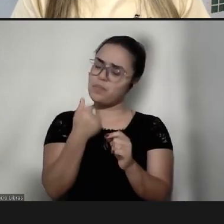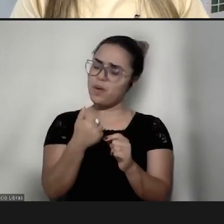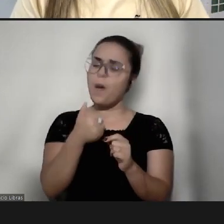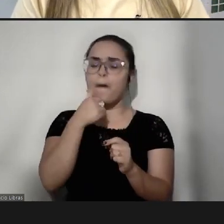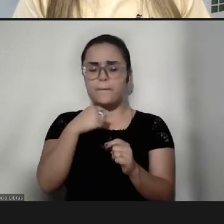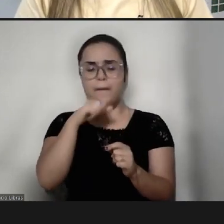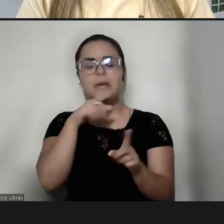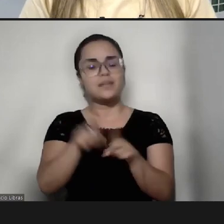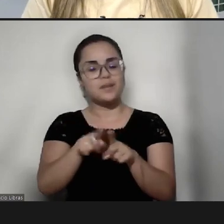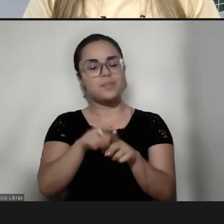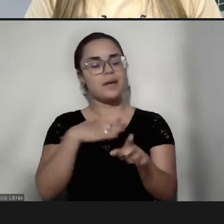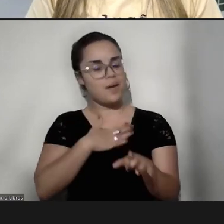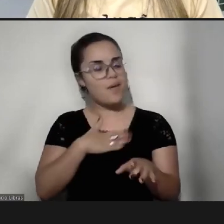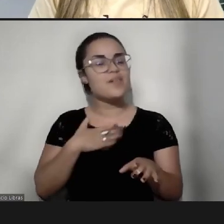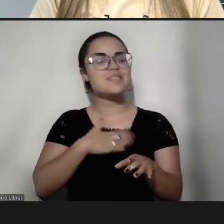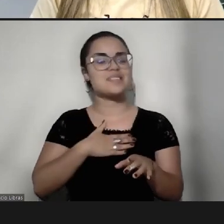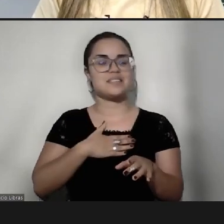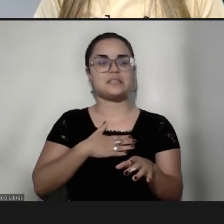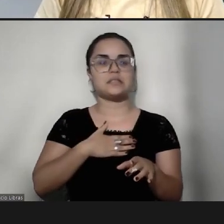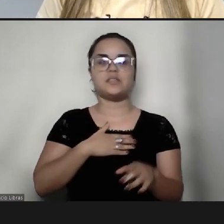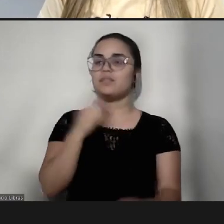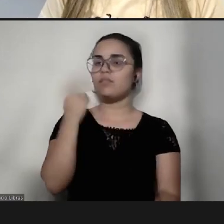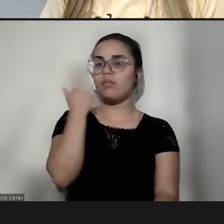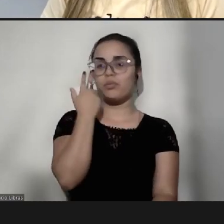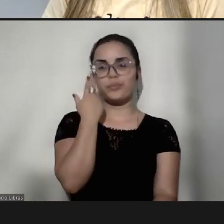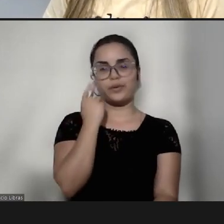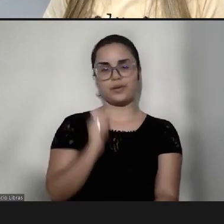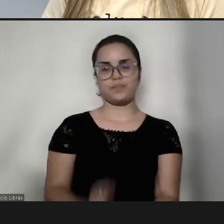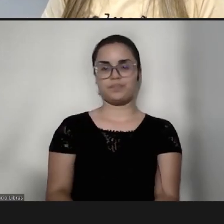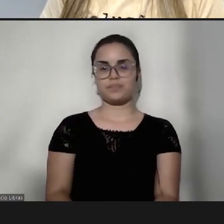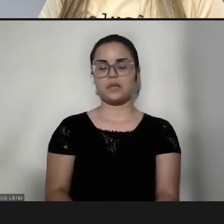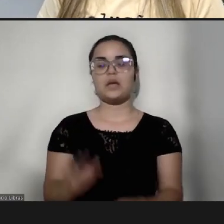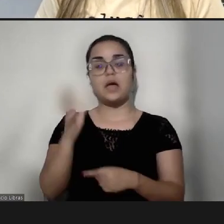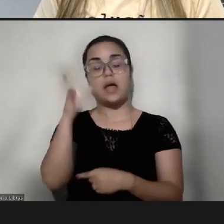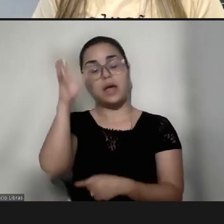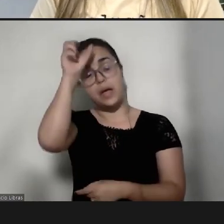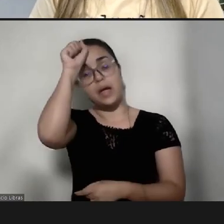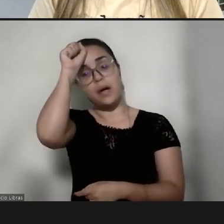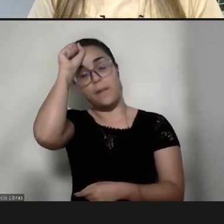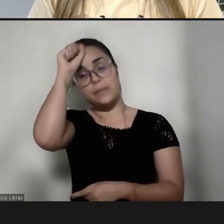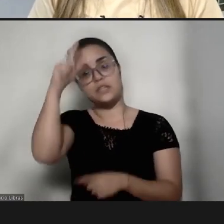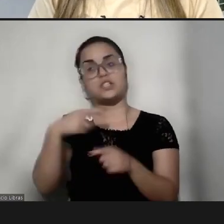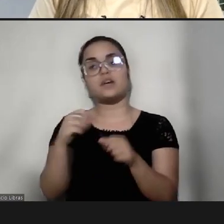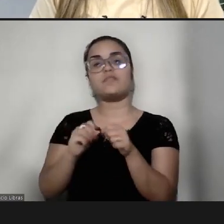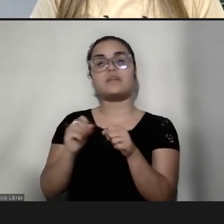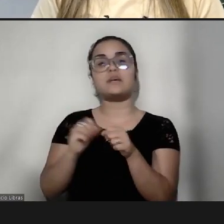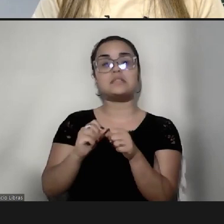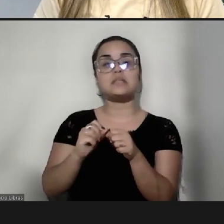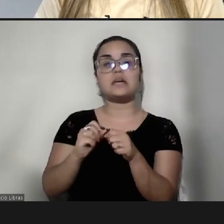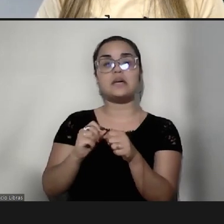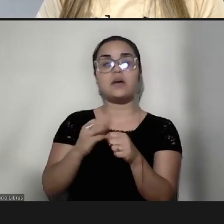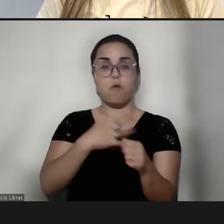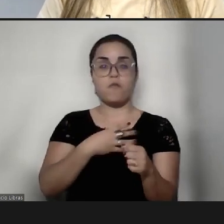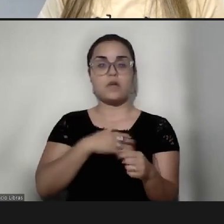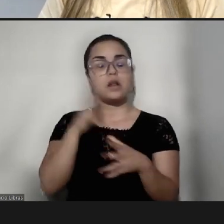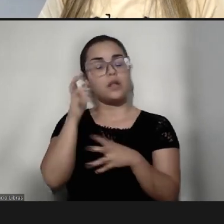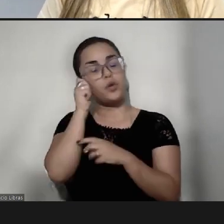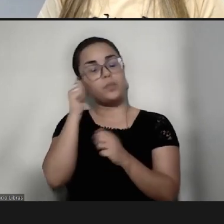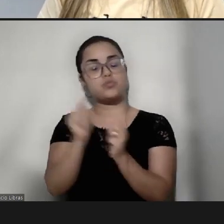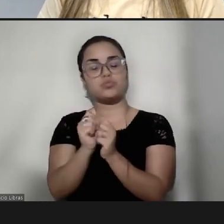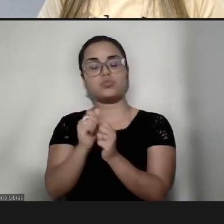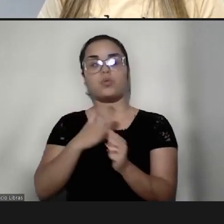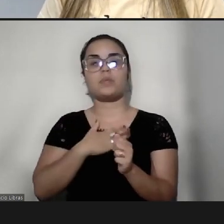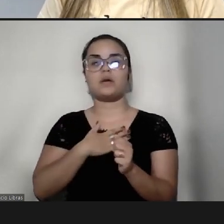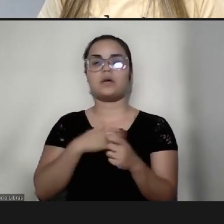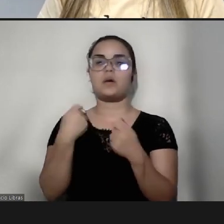natural, né, eu aprendi a fazer o Gabriel dormir comigo, porque eu não, o que que eu aprendi? Que tinha que